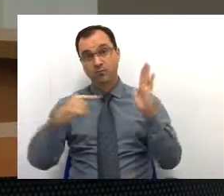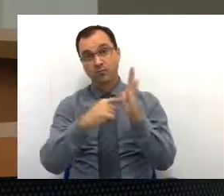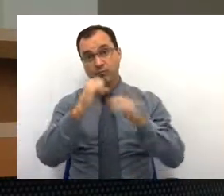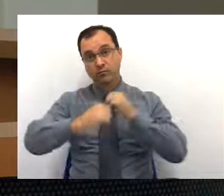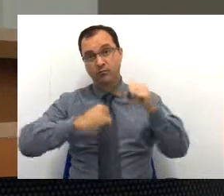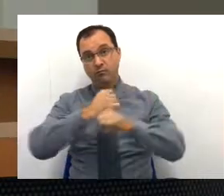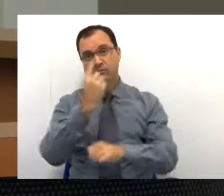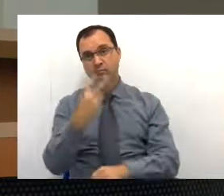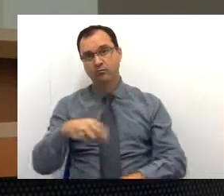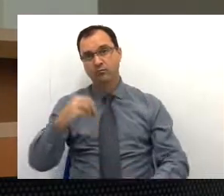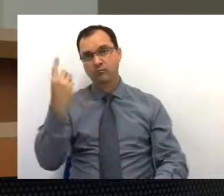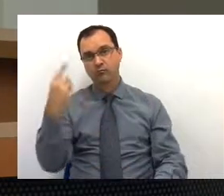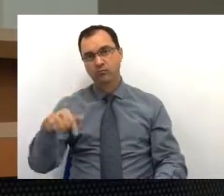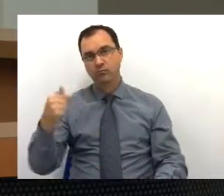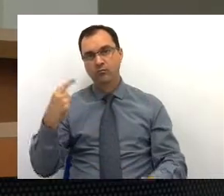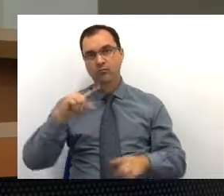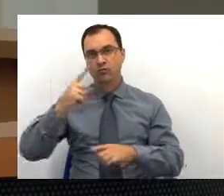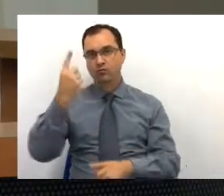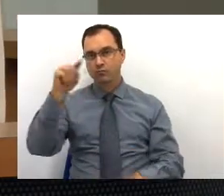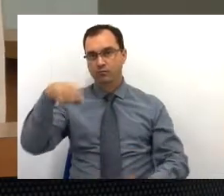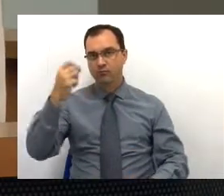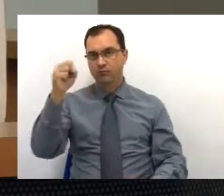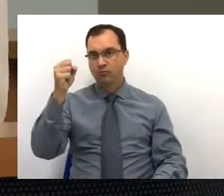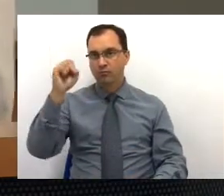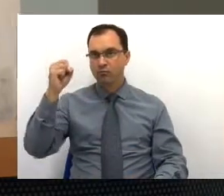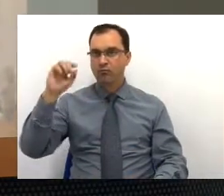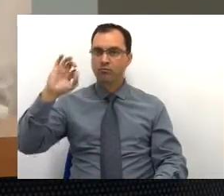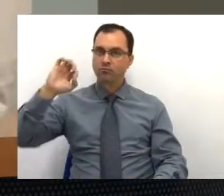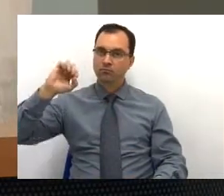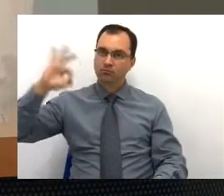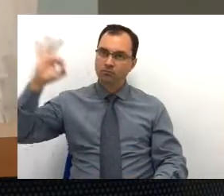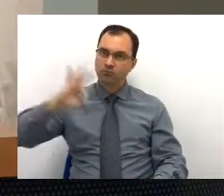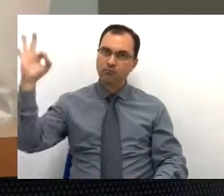2017 com 1,88%.